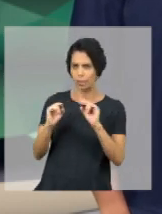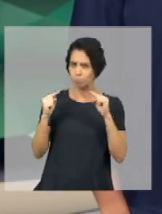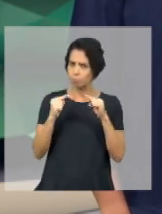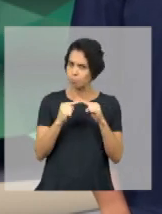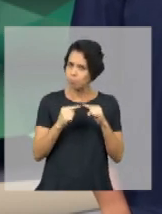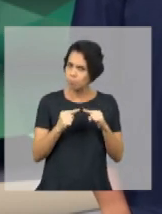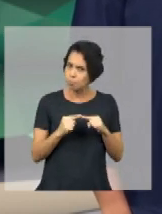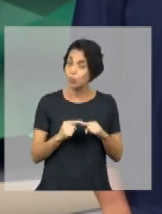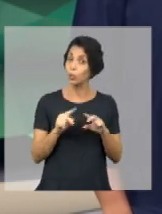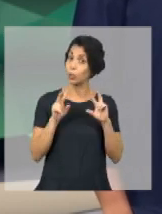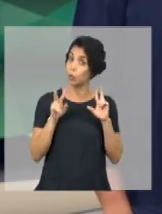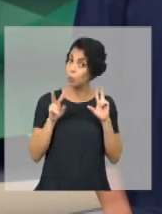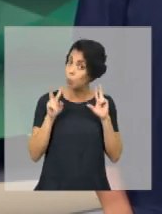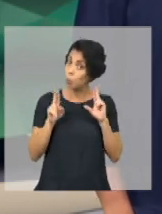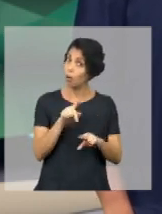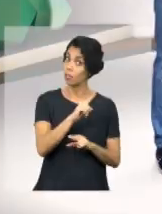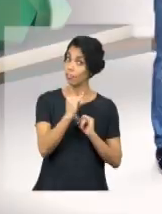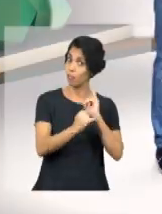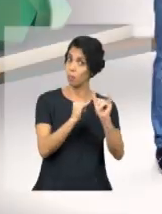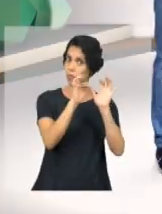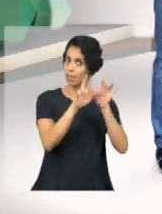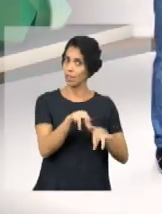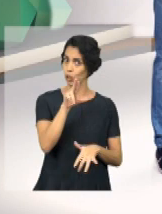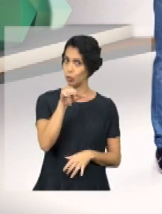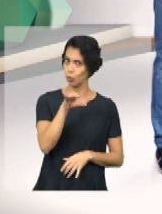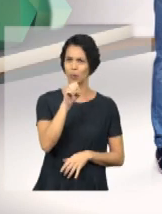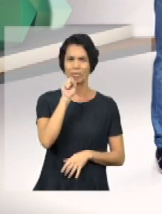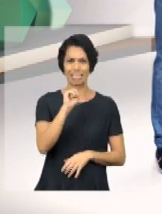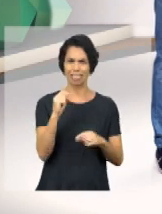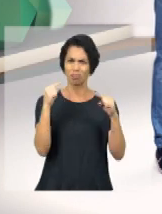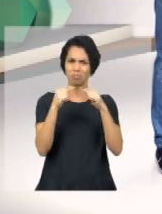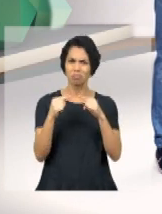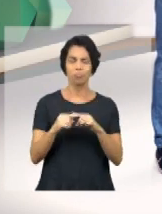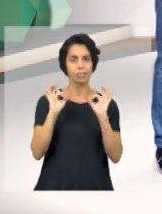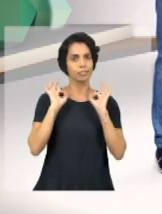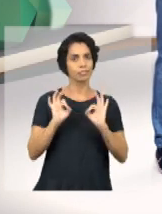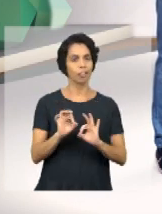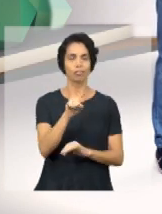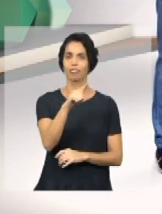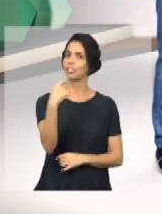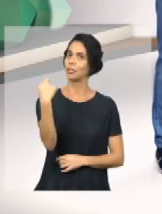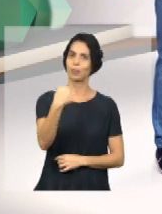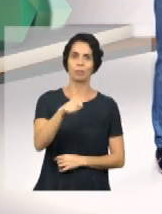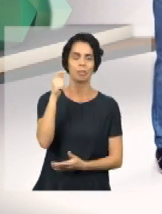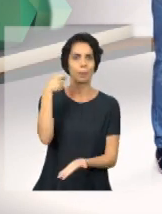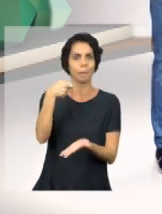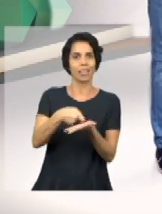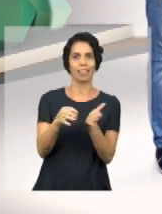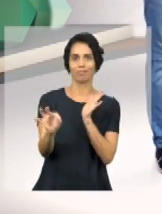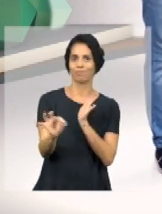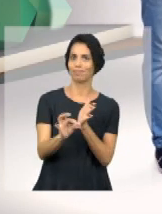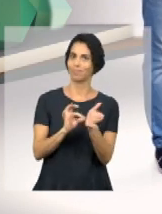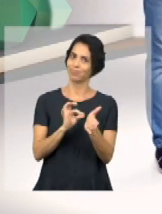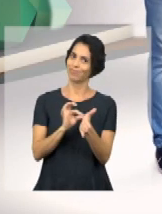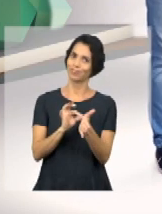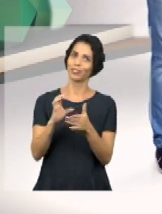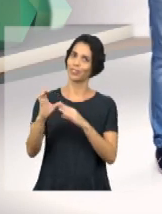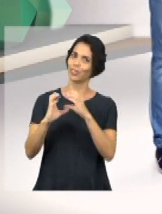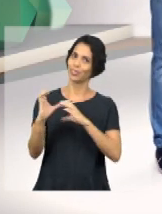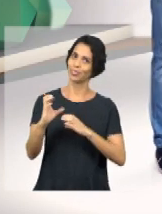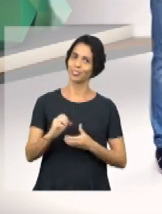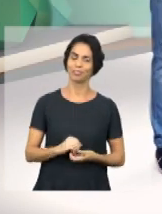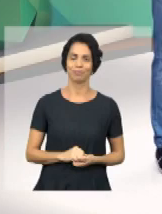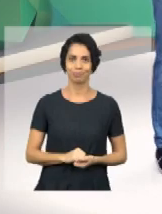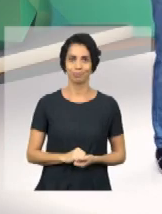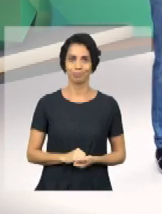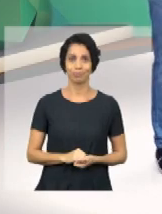acordo com o que você informou no cadastro. Se estiver tudo certinho, você não precisará pagar a taxa de inscrição no concurso.